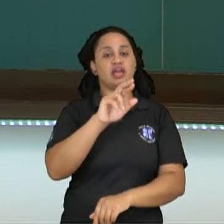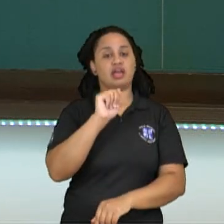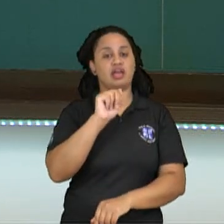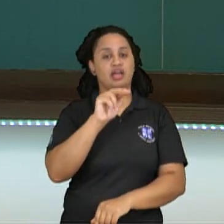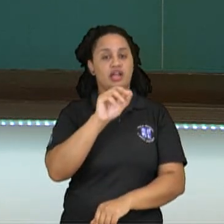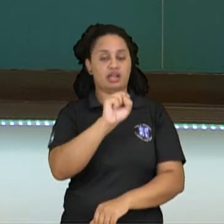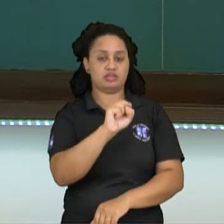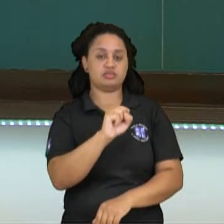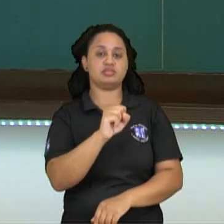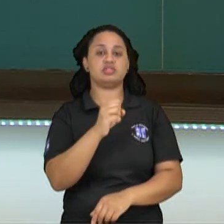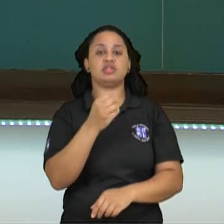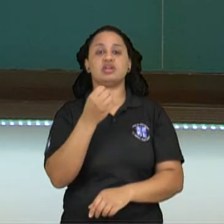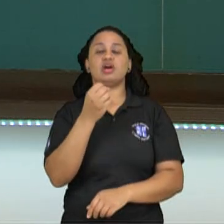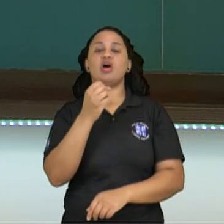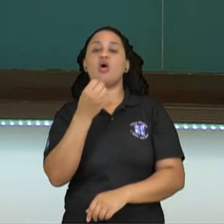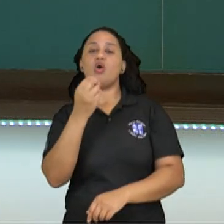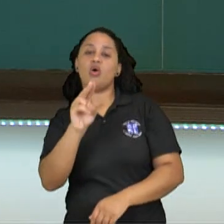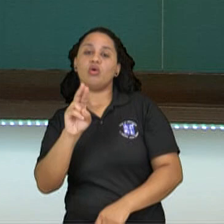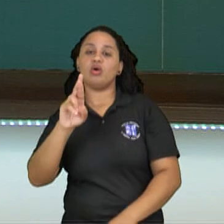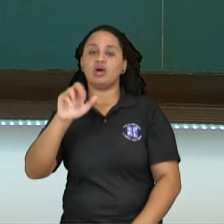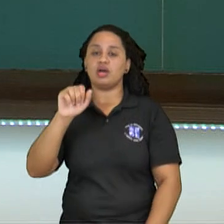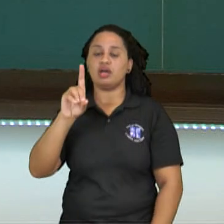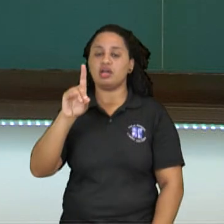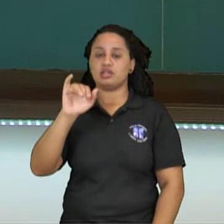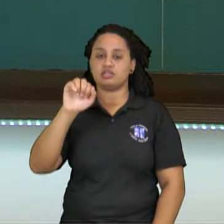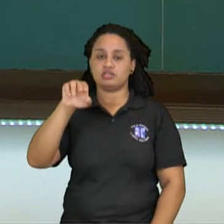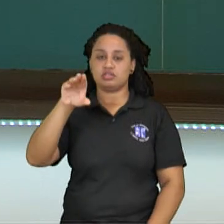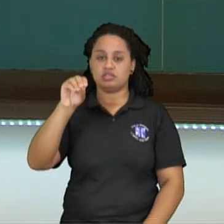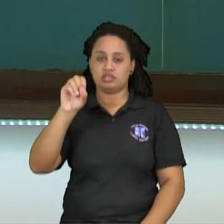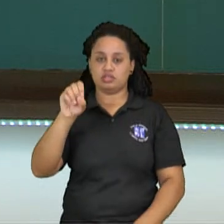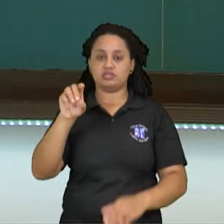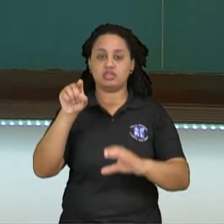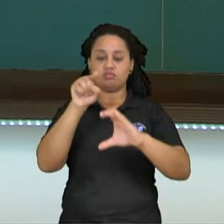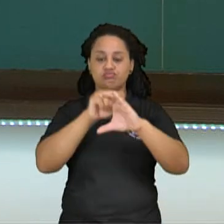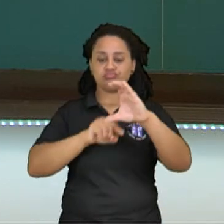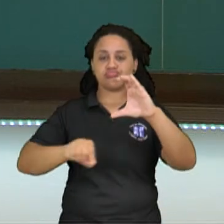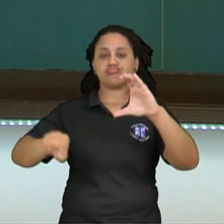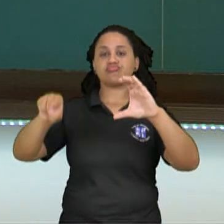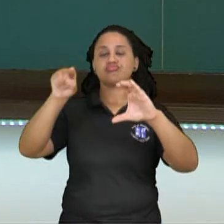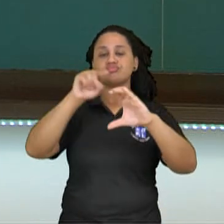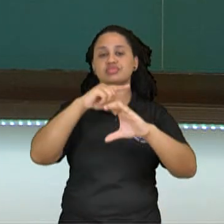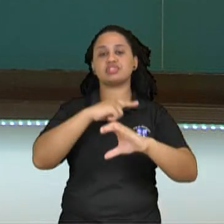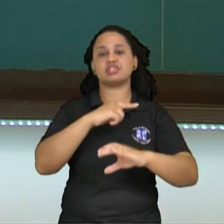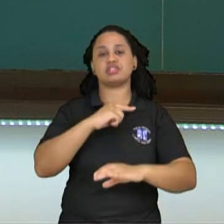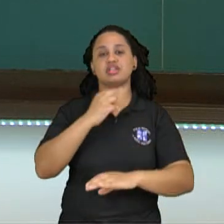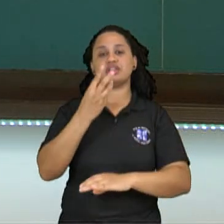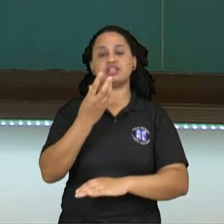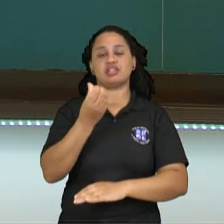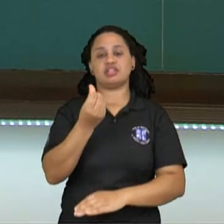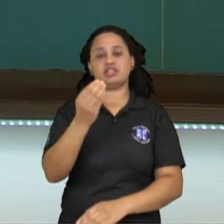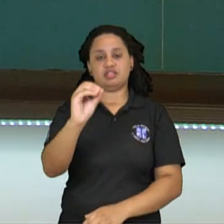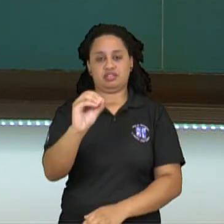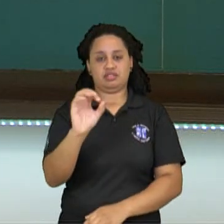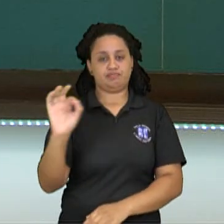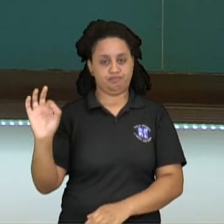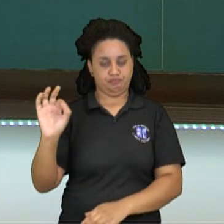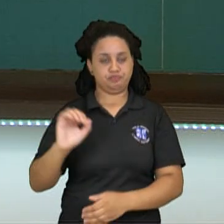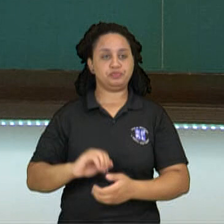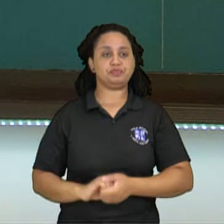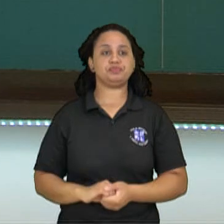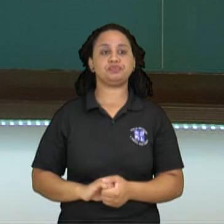toda a volta da circunferência tem 360 graus. Então, aqui nós vamos